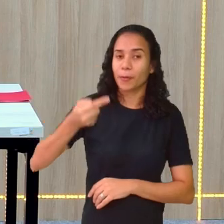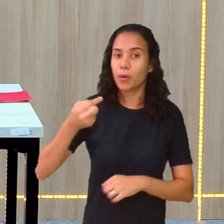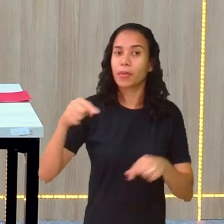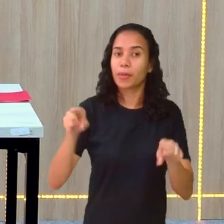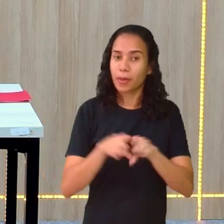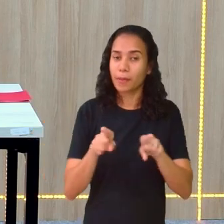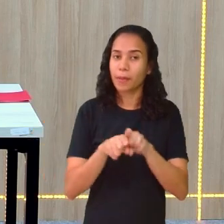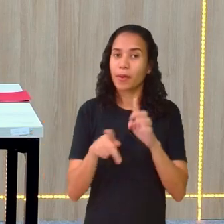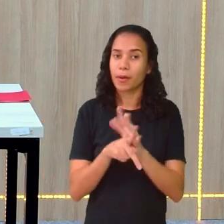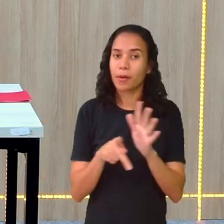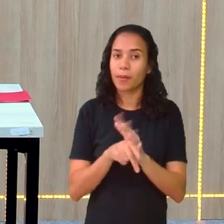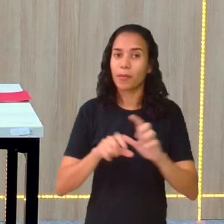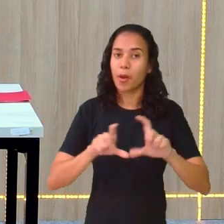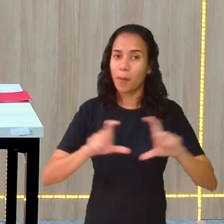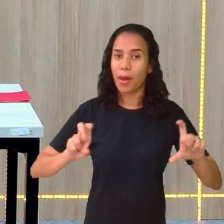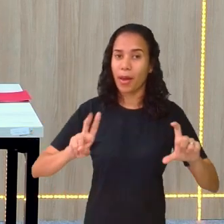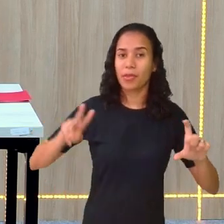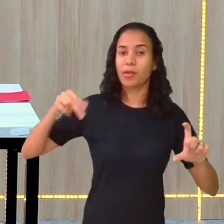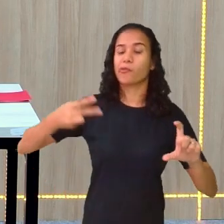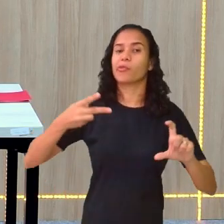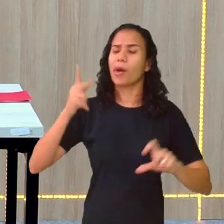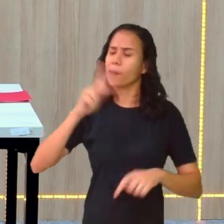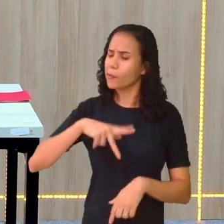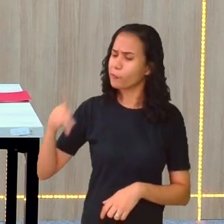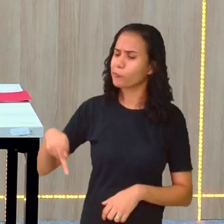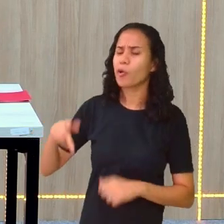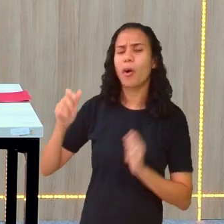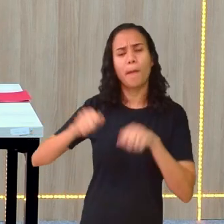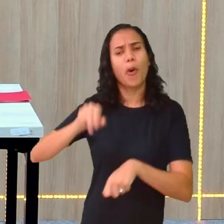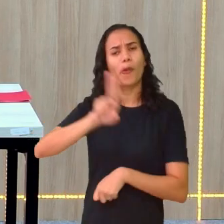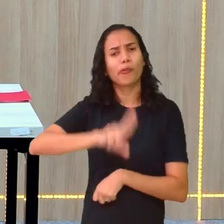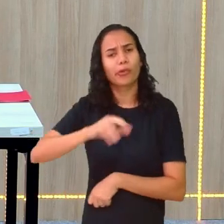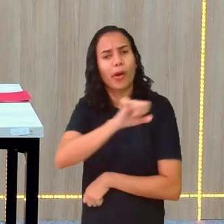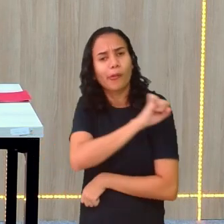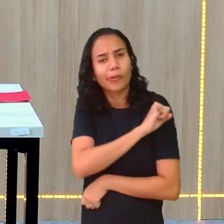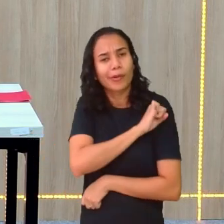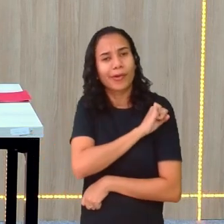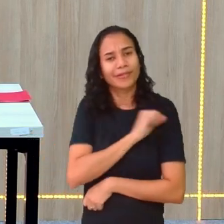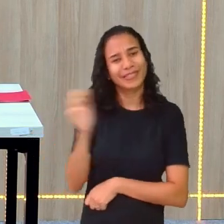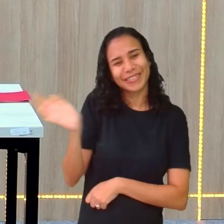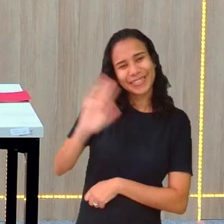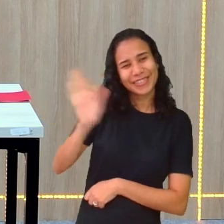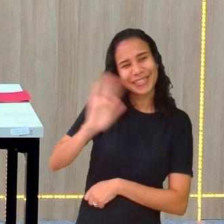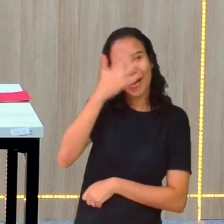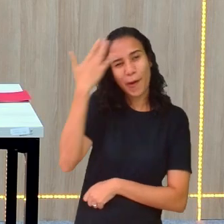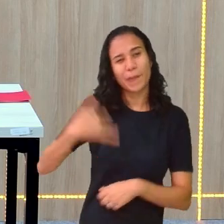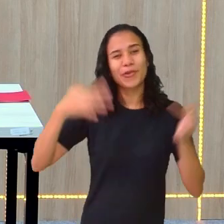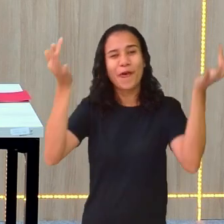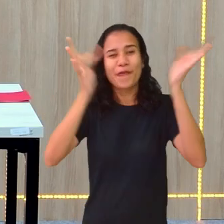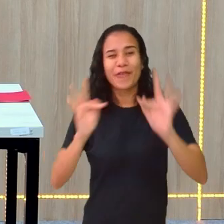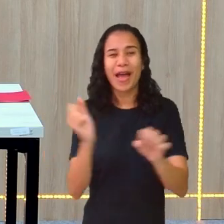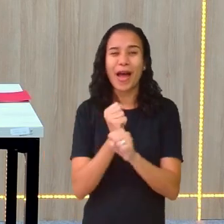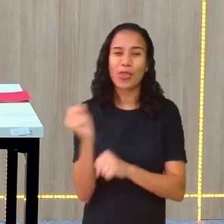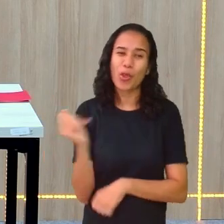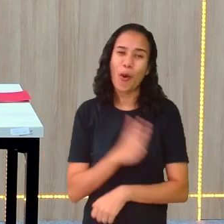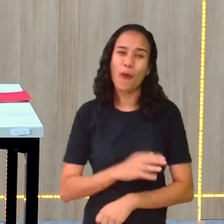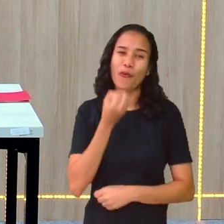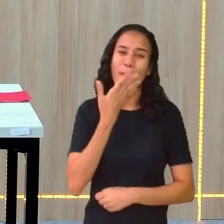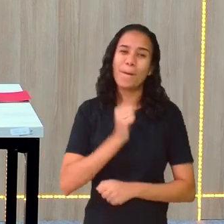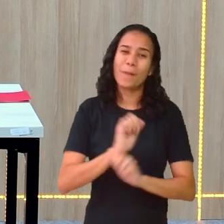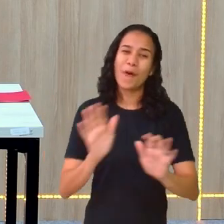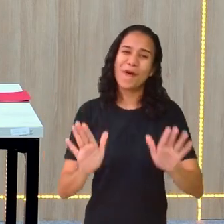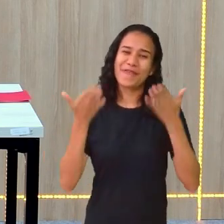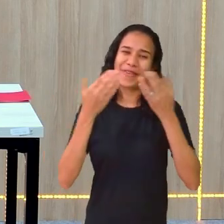Inclusive, equação de segundo grau, que de repente a professora Marta vai usar. Tchau, gente. Feliz ano novo. Feliz Natal. Boas